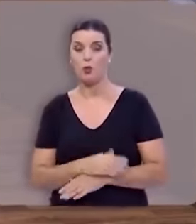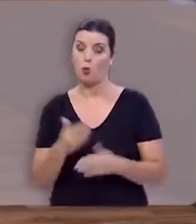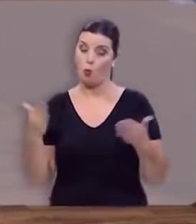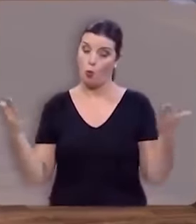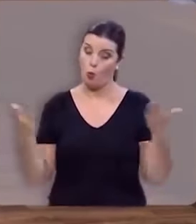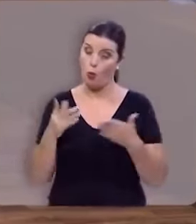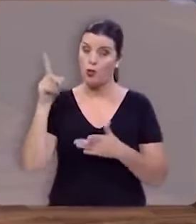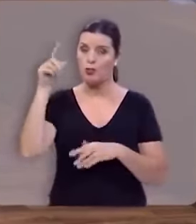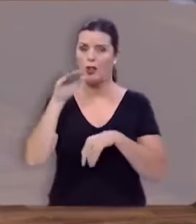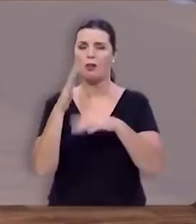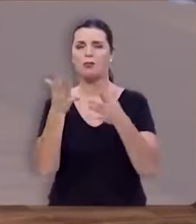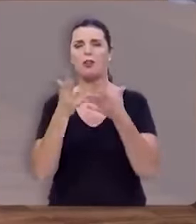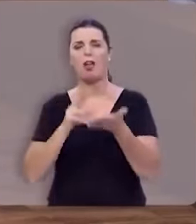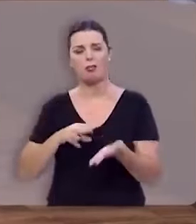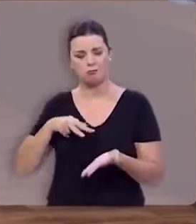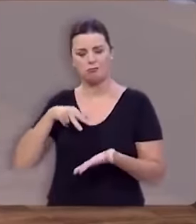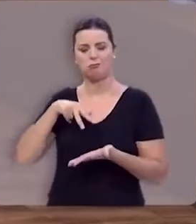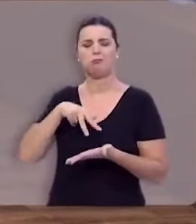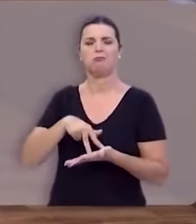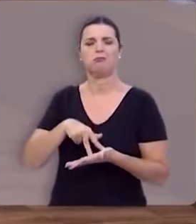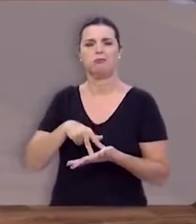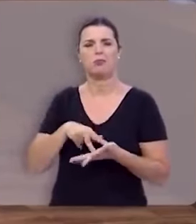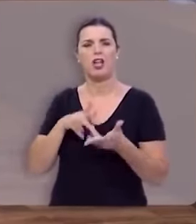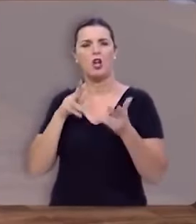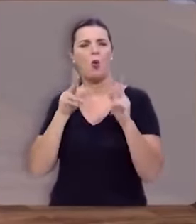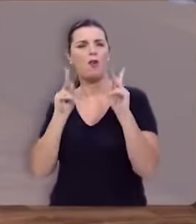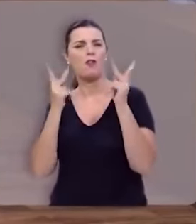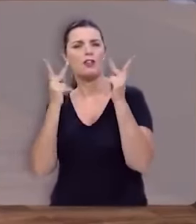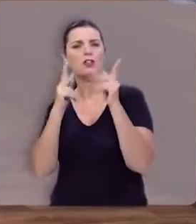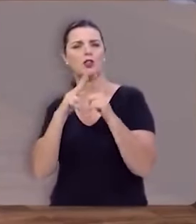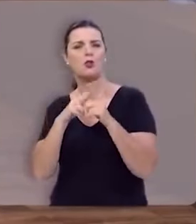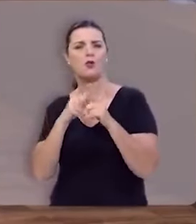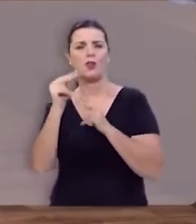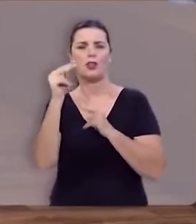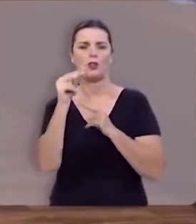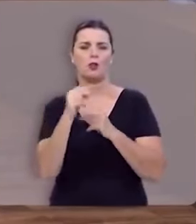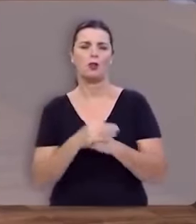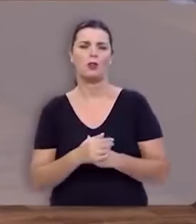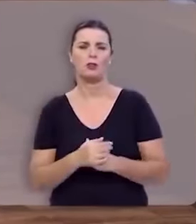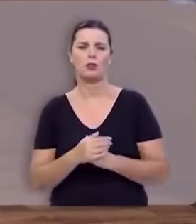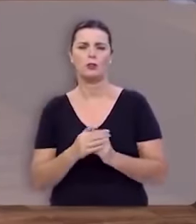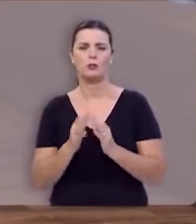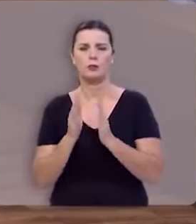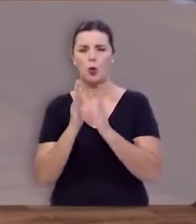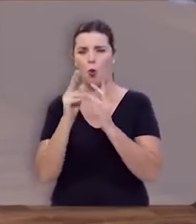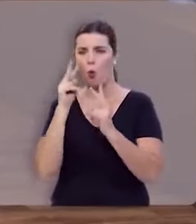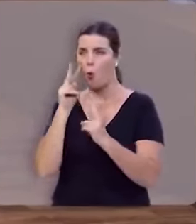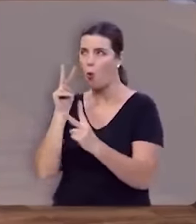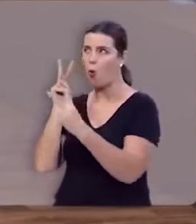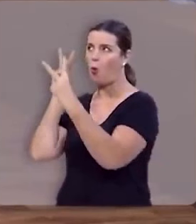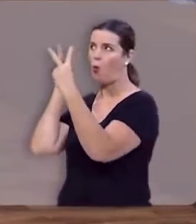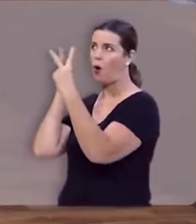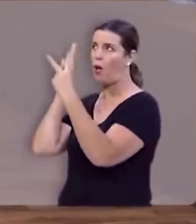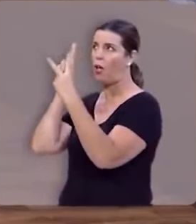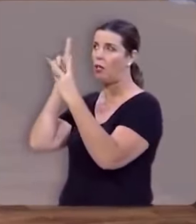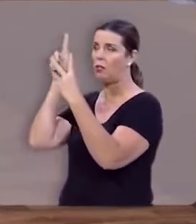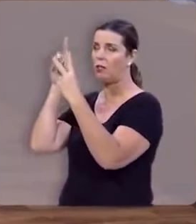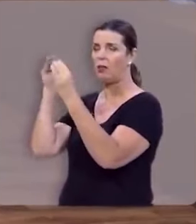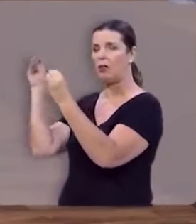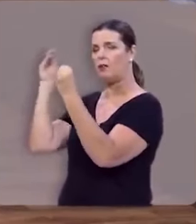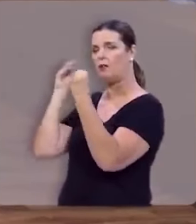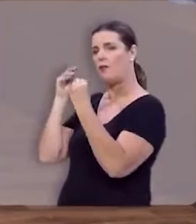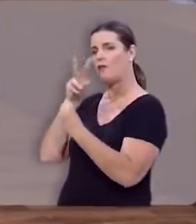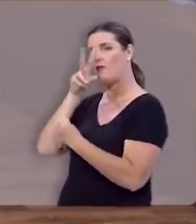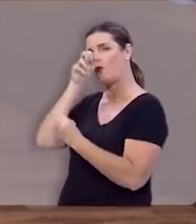hoje Deus quer levantar você como vencedor de gigantes põe seus olhos em Deus dele vem a